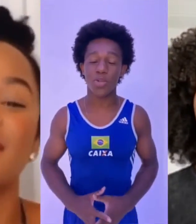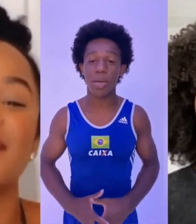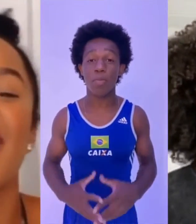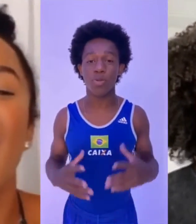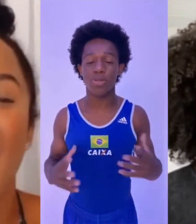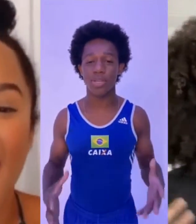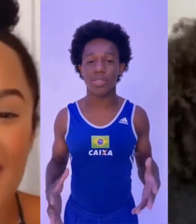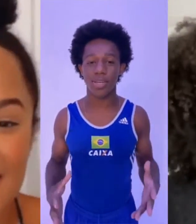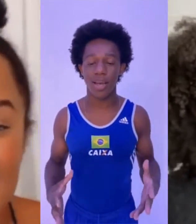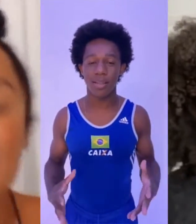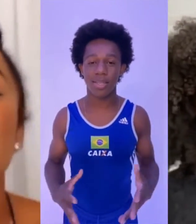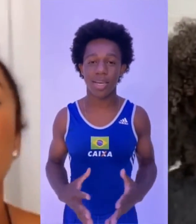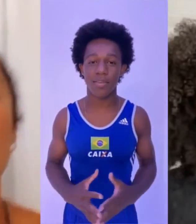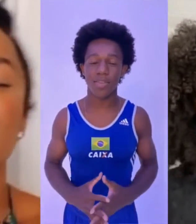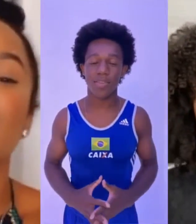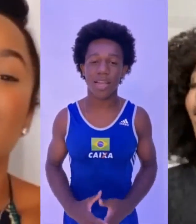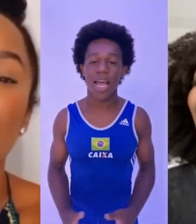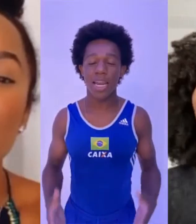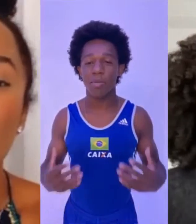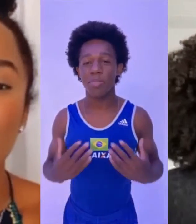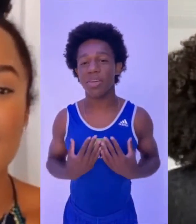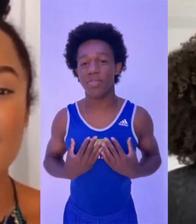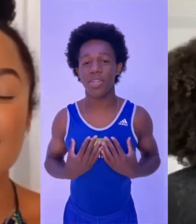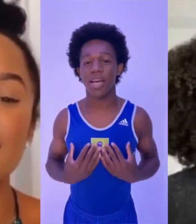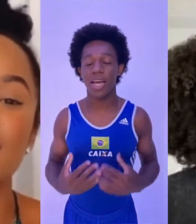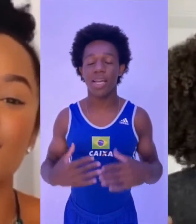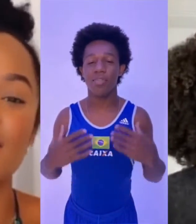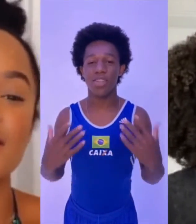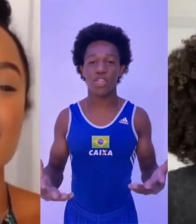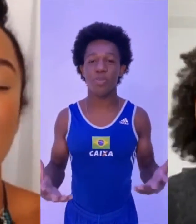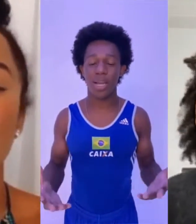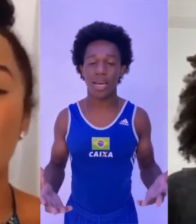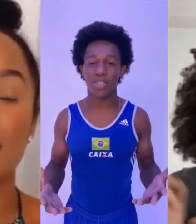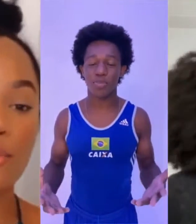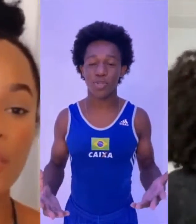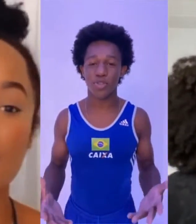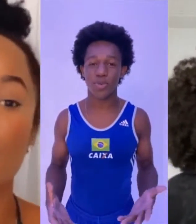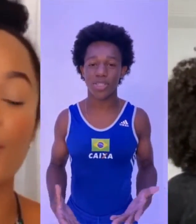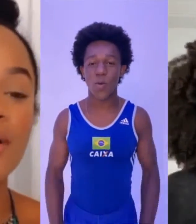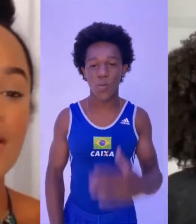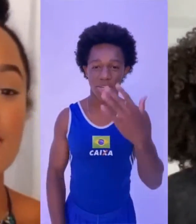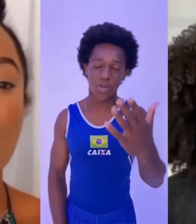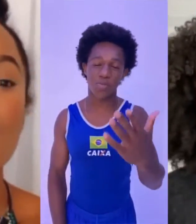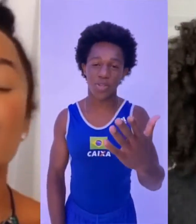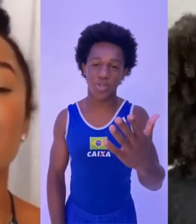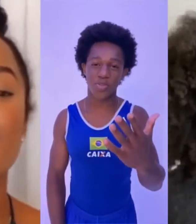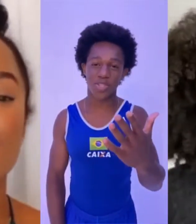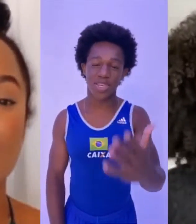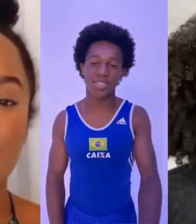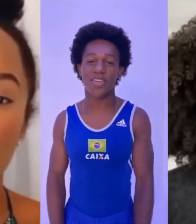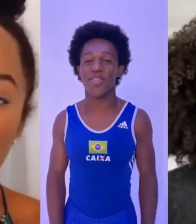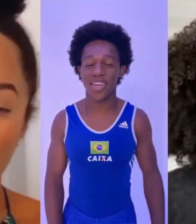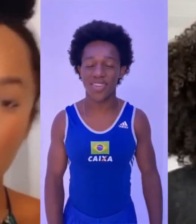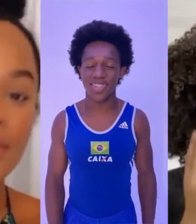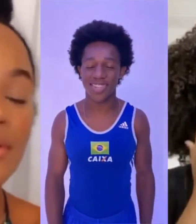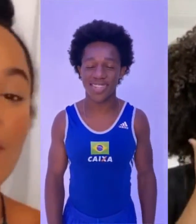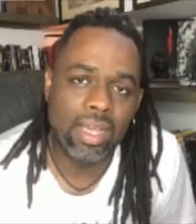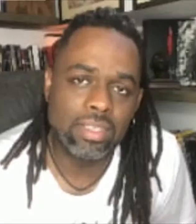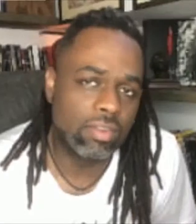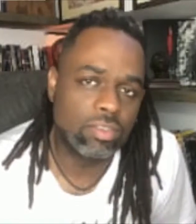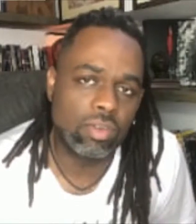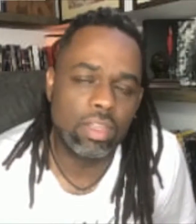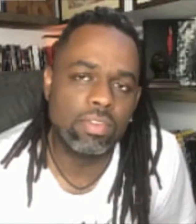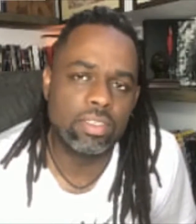parabéns à raça por ser tão importante e tão necessário para morrer uma publicação direcionada ao povo negro